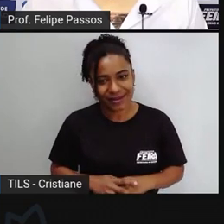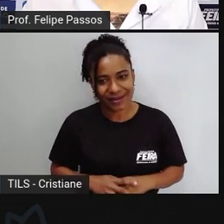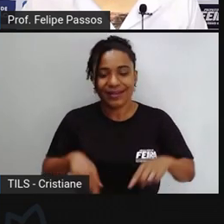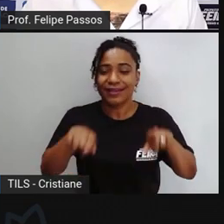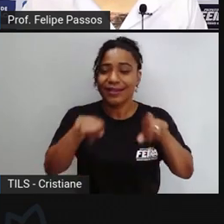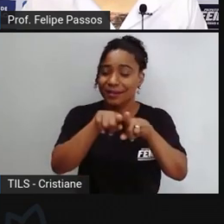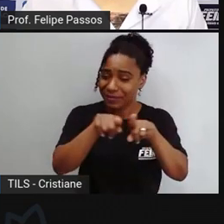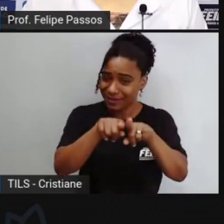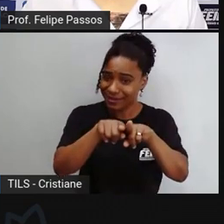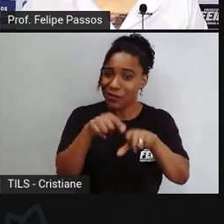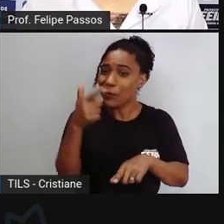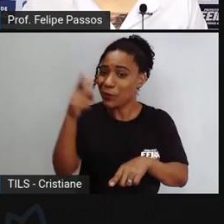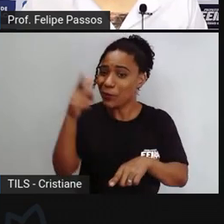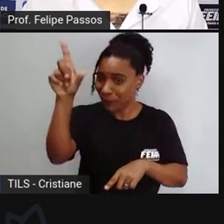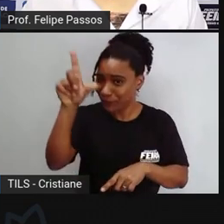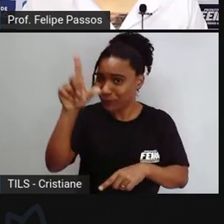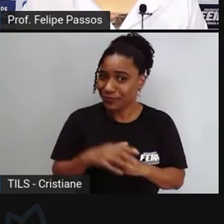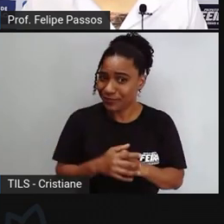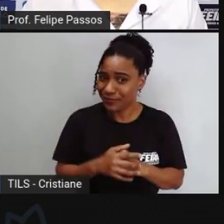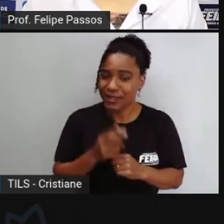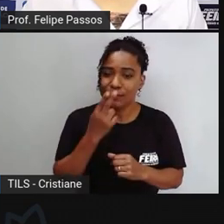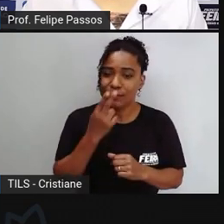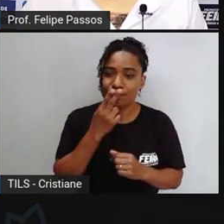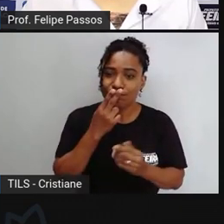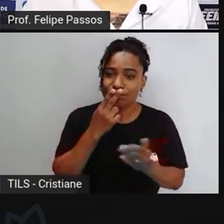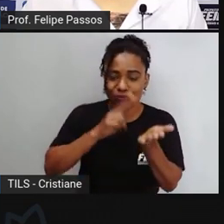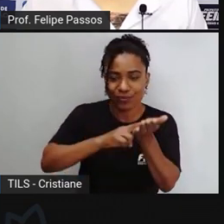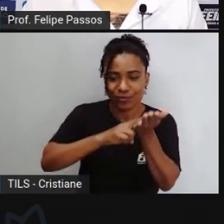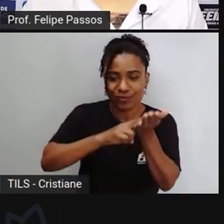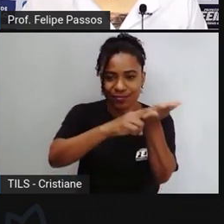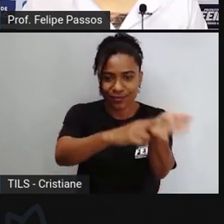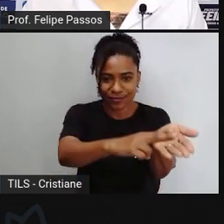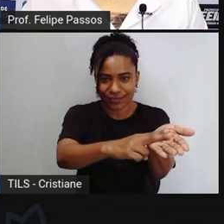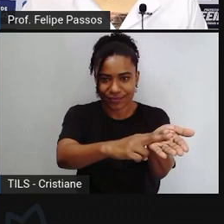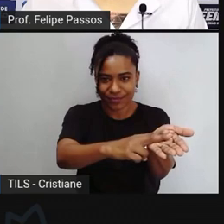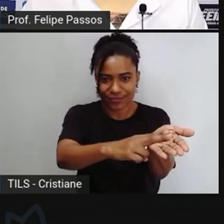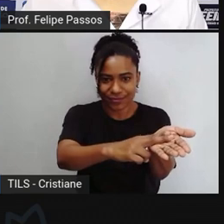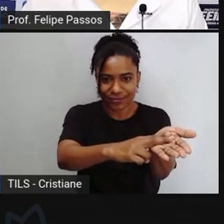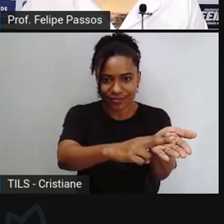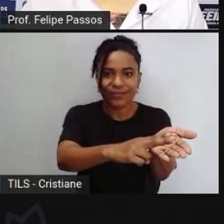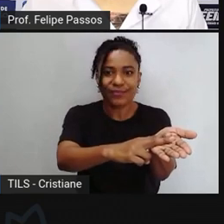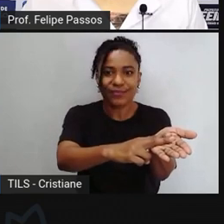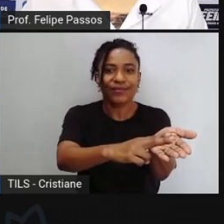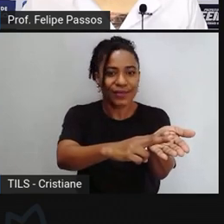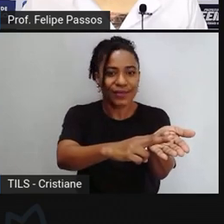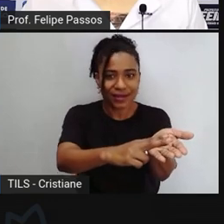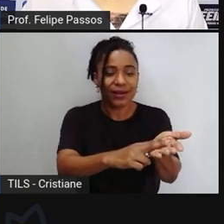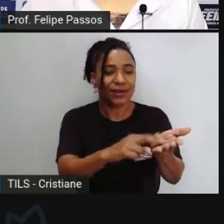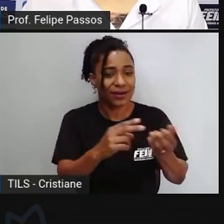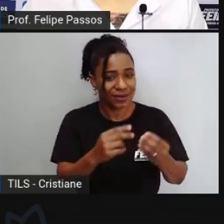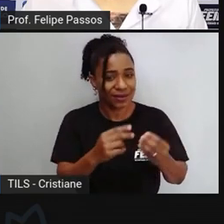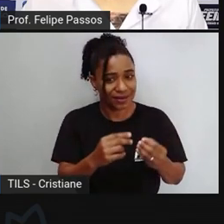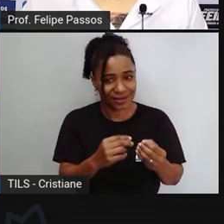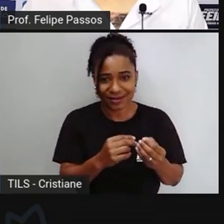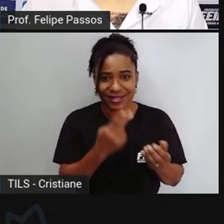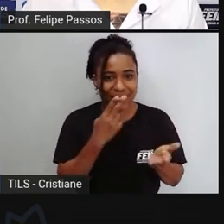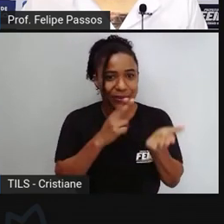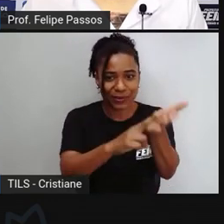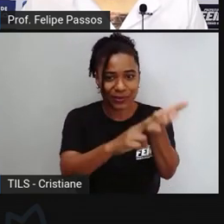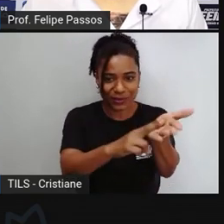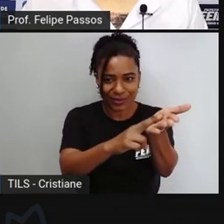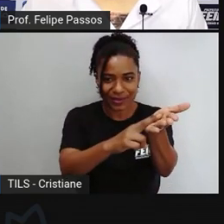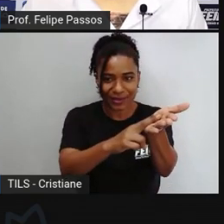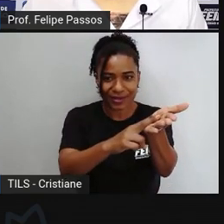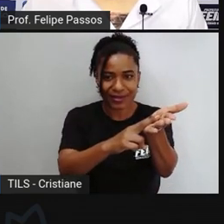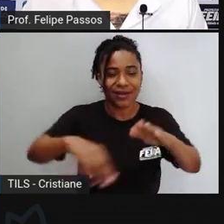carta professor Felipe Lagoa do Prato raso isto não é endereço